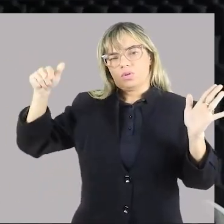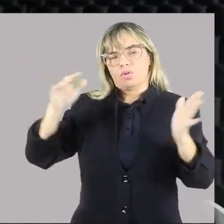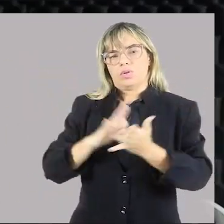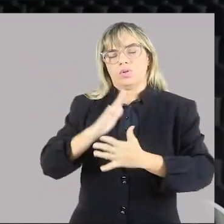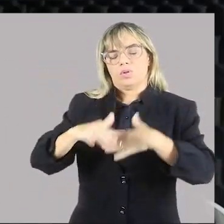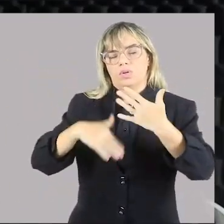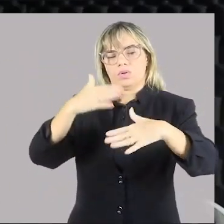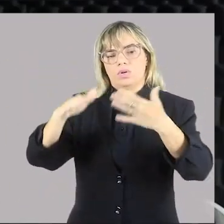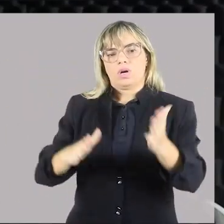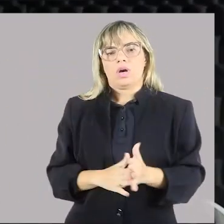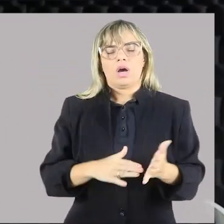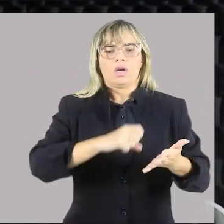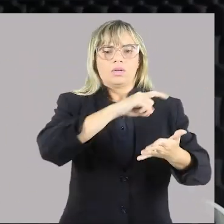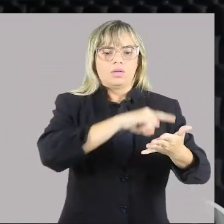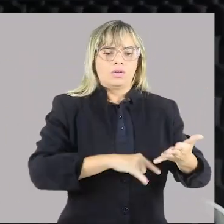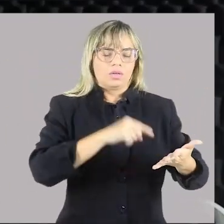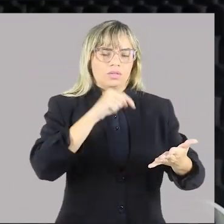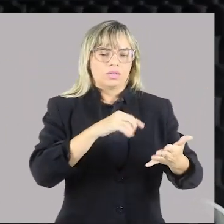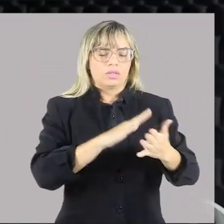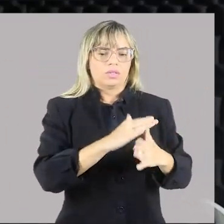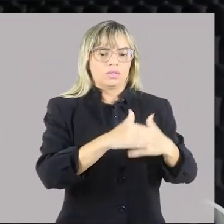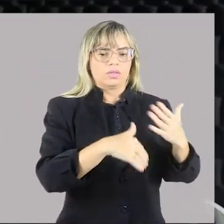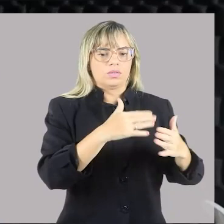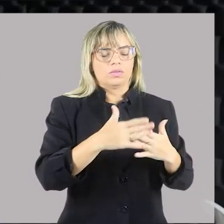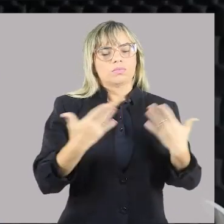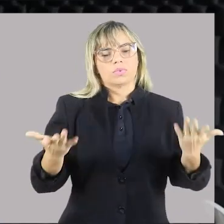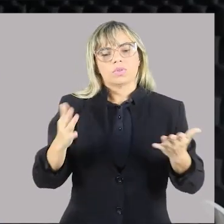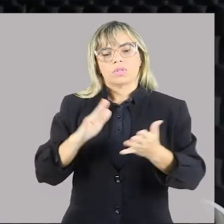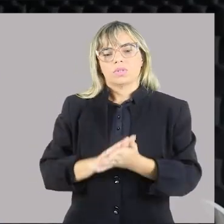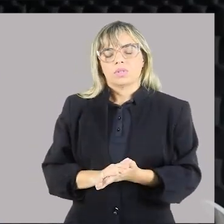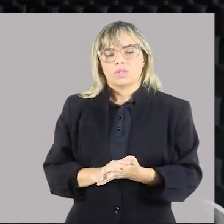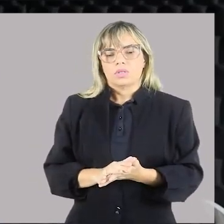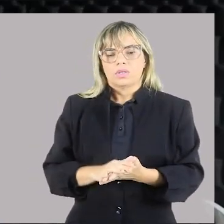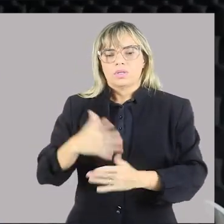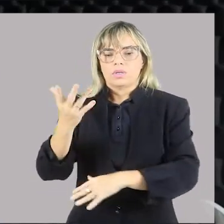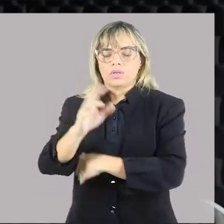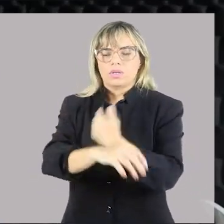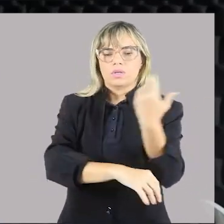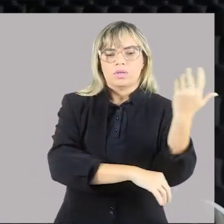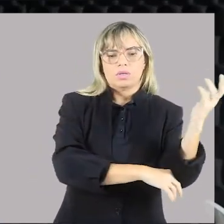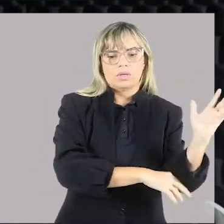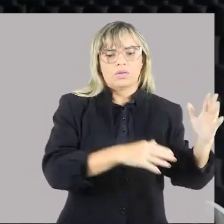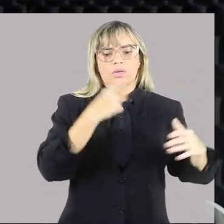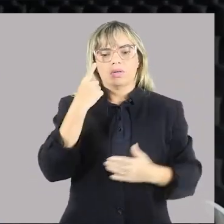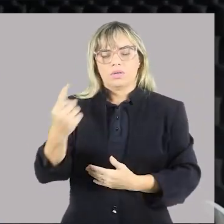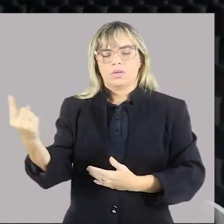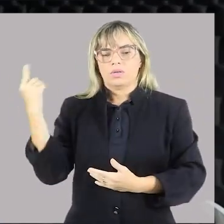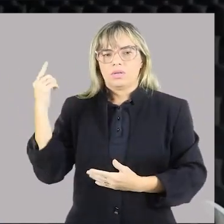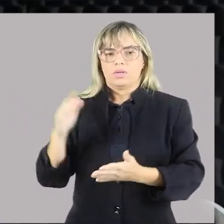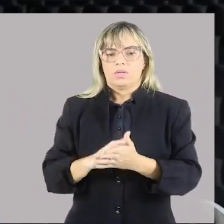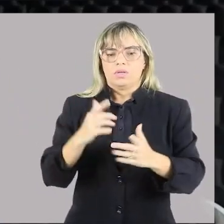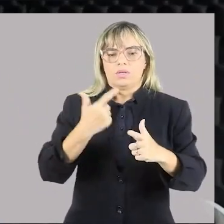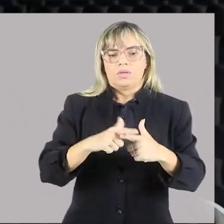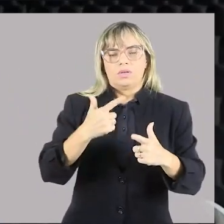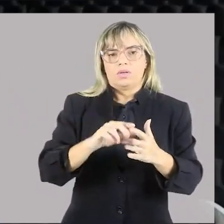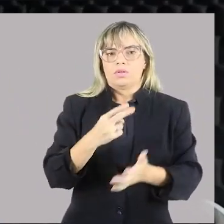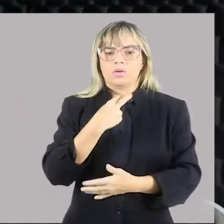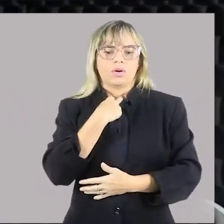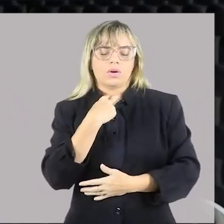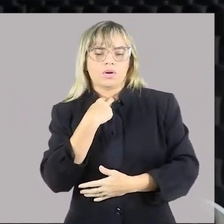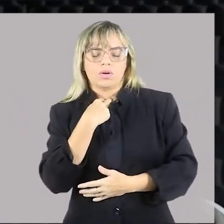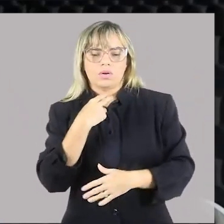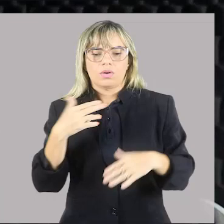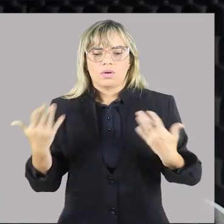Crescimento, nas questões ambientais. Mas a gente sabe que, acima de tudo, esse probleminha, ele não pode ficar